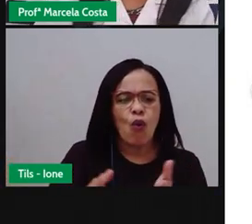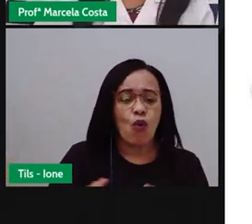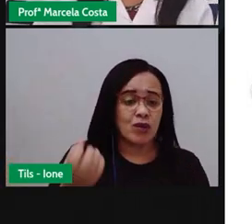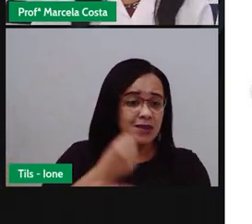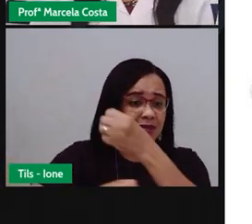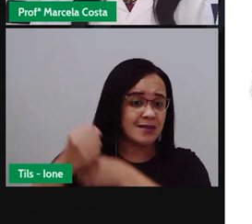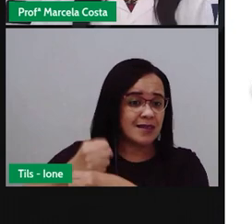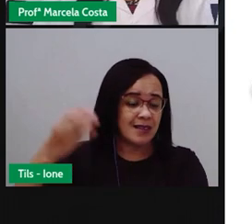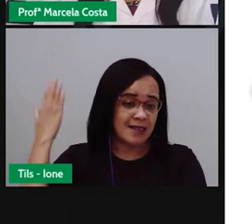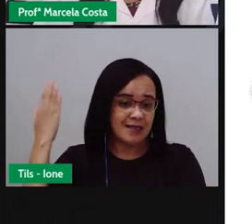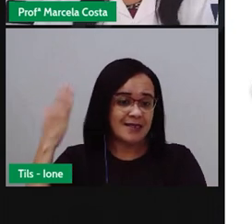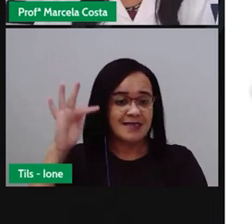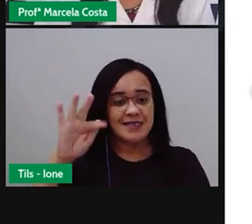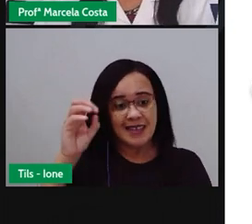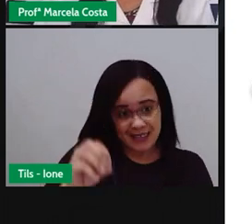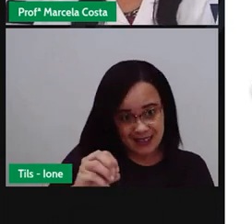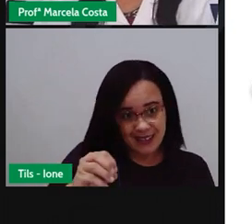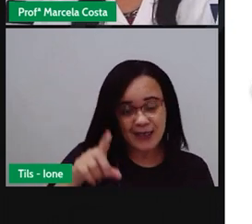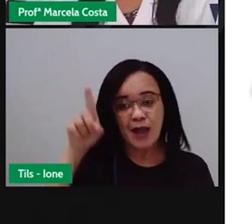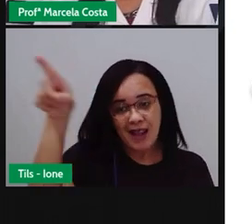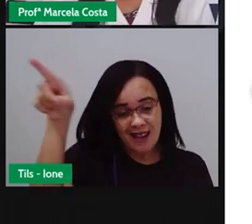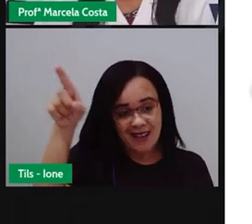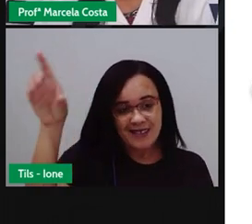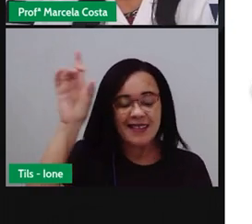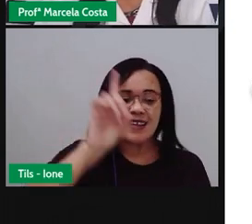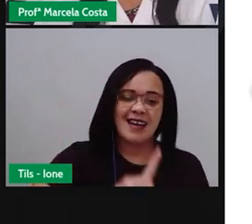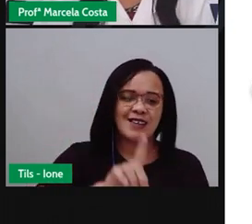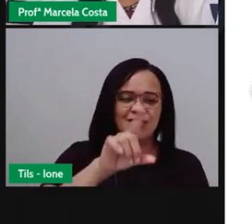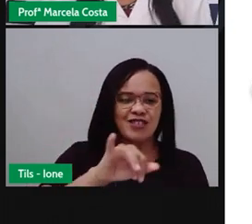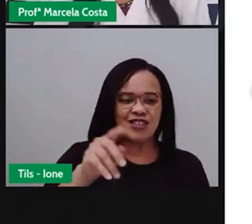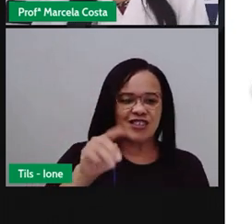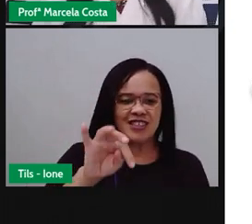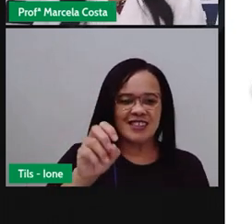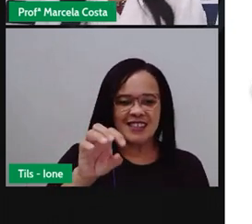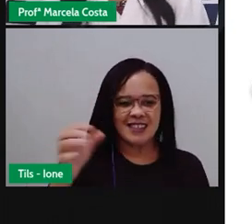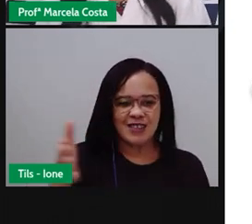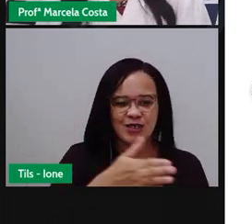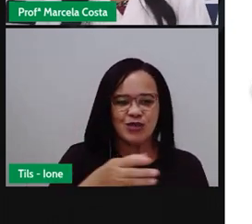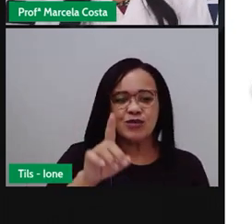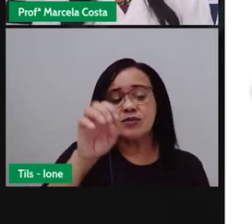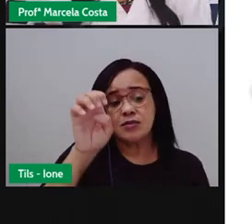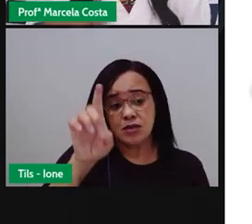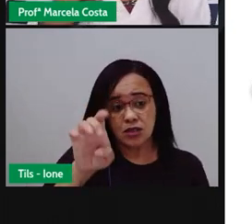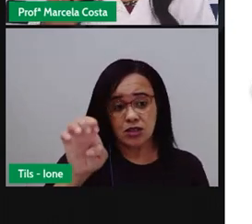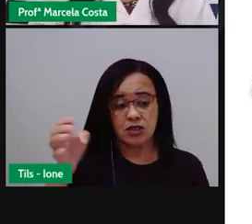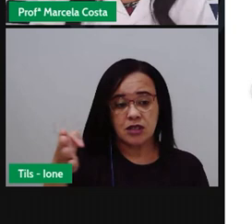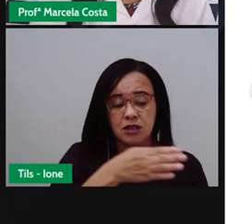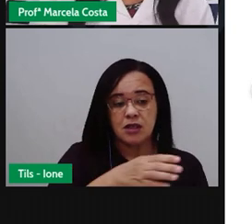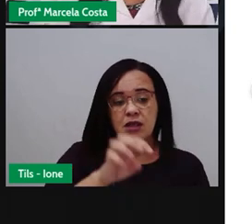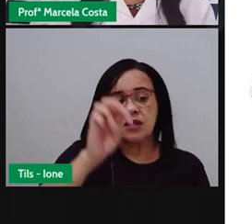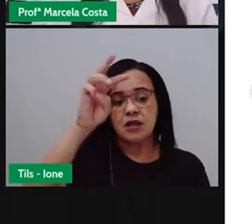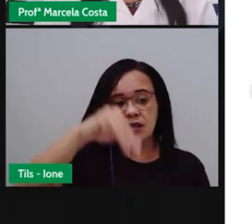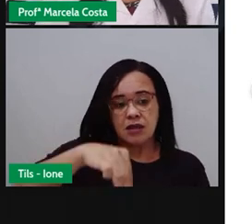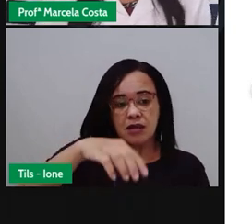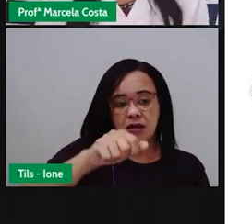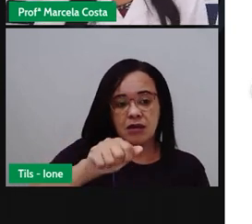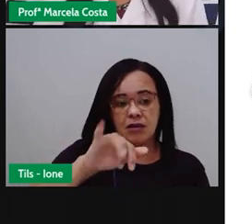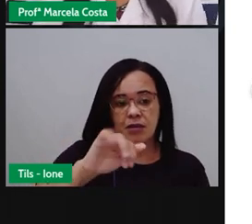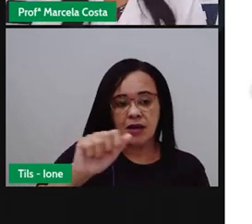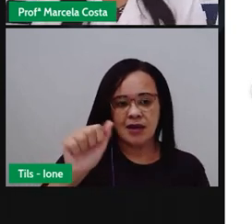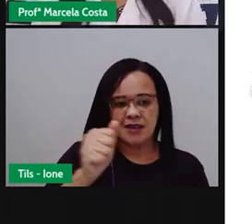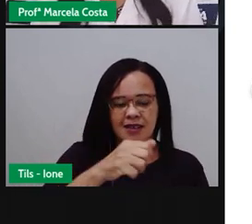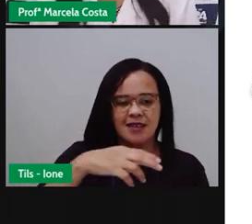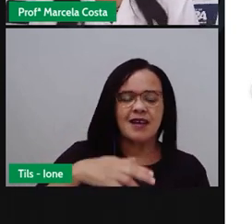distrito de Maria Quitéria. Relembra também a tradição de ir em casa em casa, de se